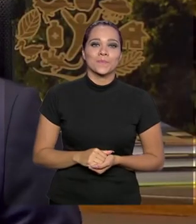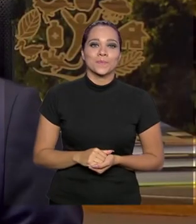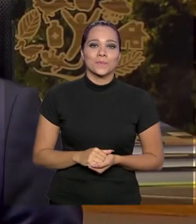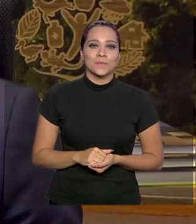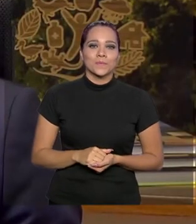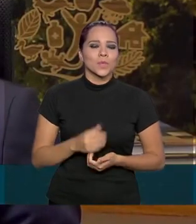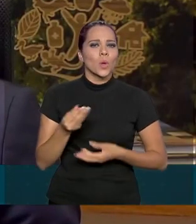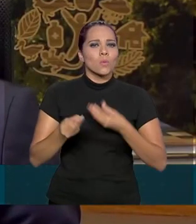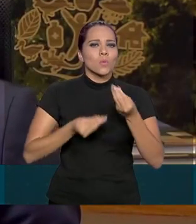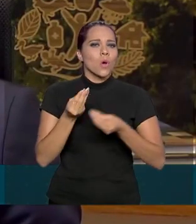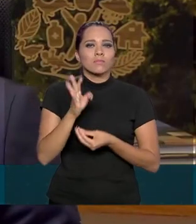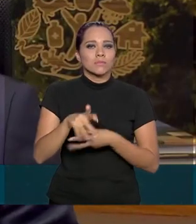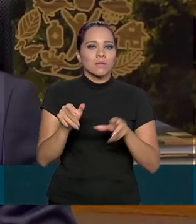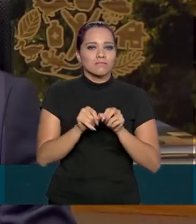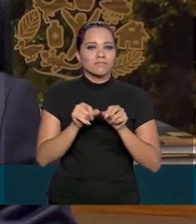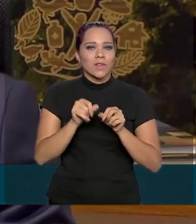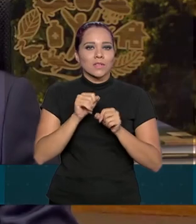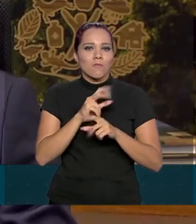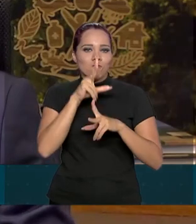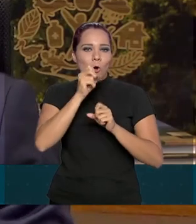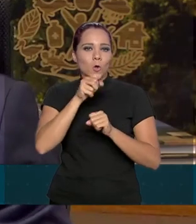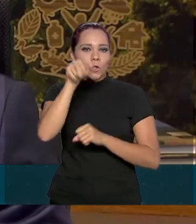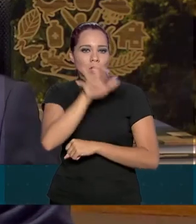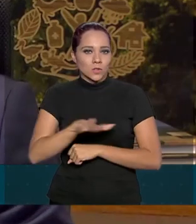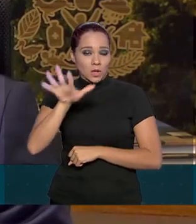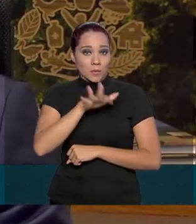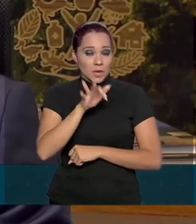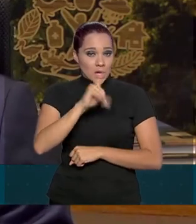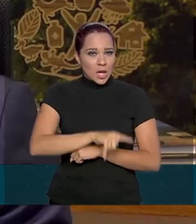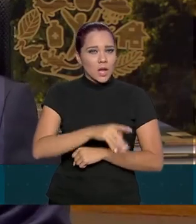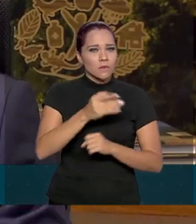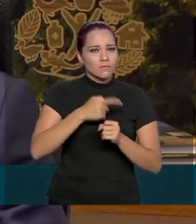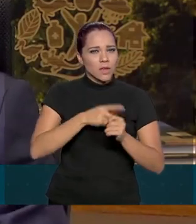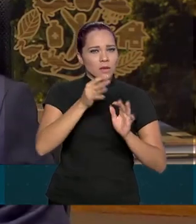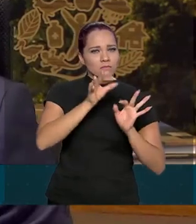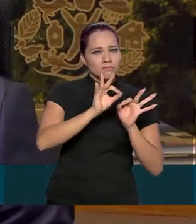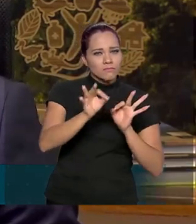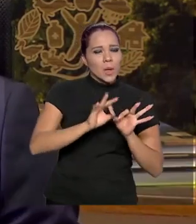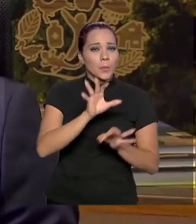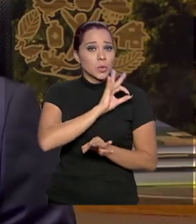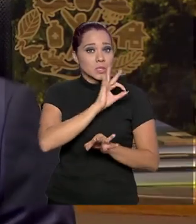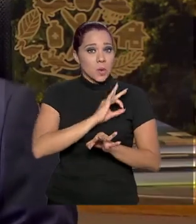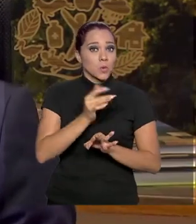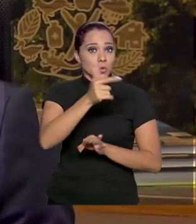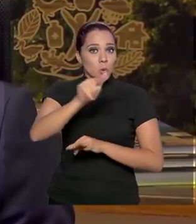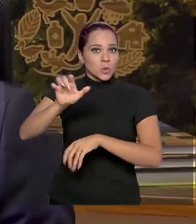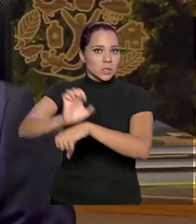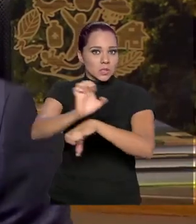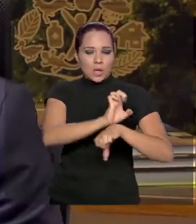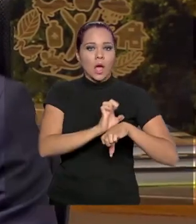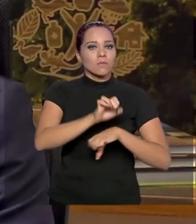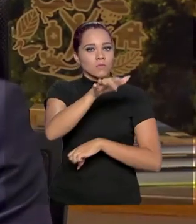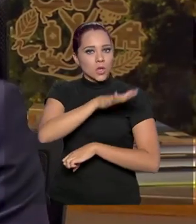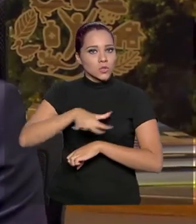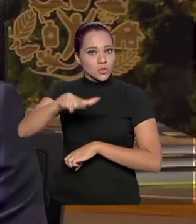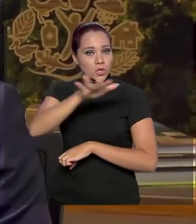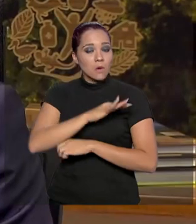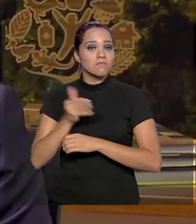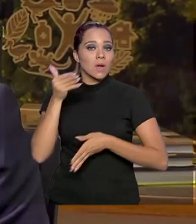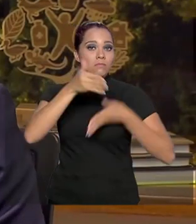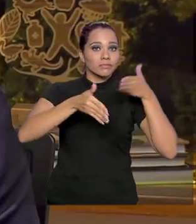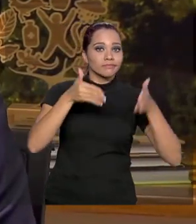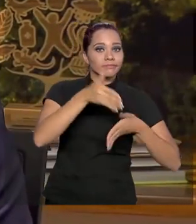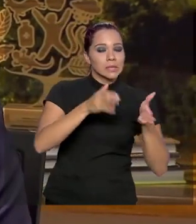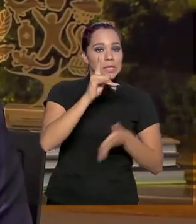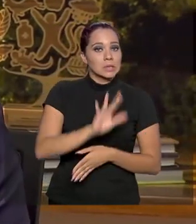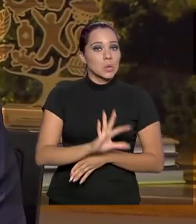Como é que funciona a Força Nacional? Ela requisita e traz policiais de outros órgãos, de outros estados e outras regiões para atuarem em situações